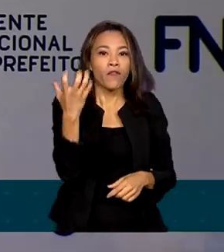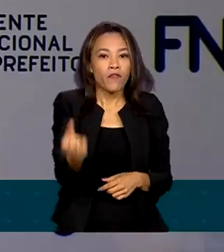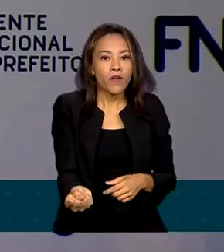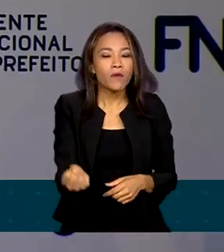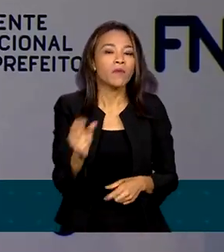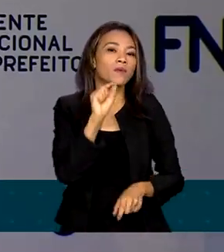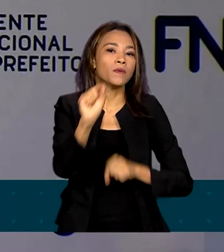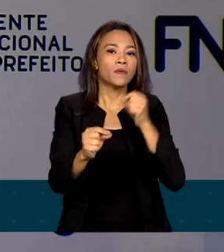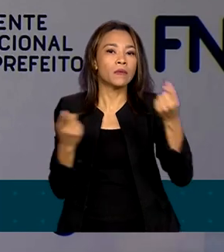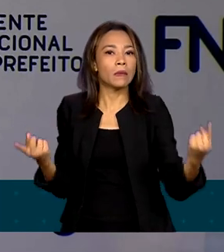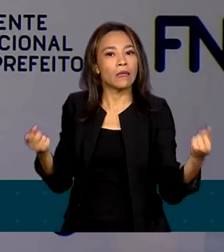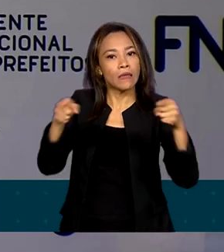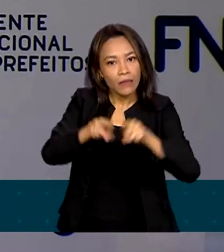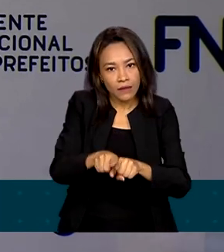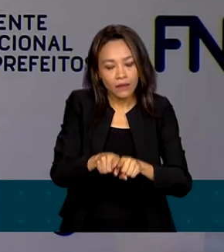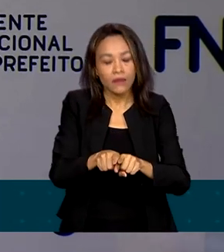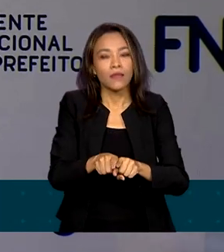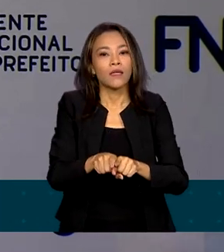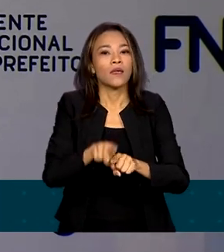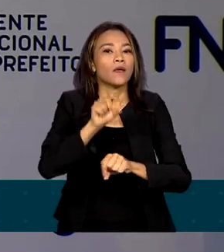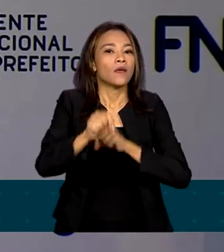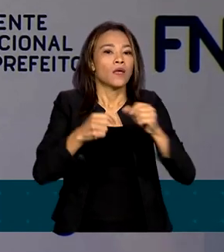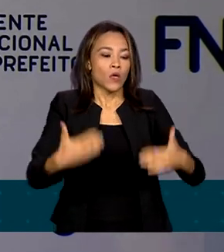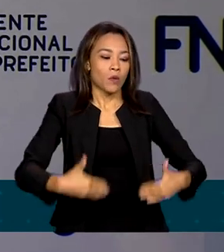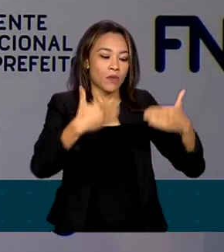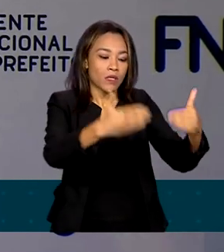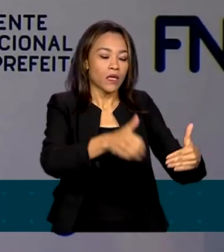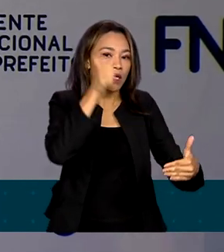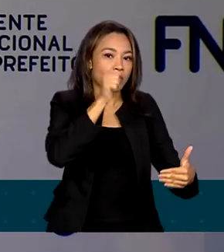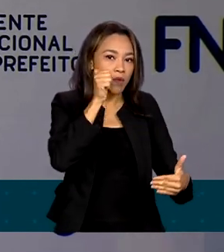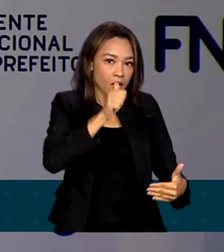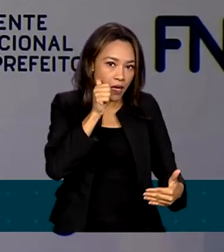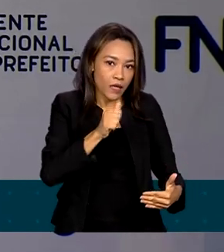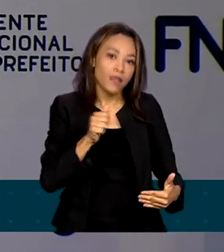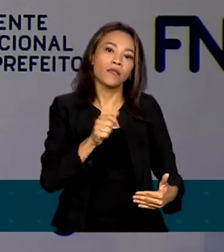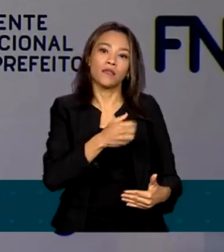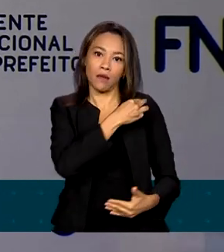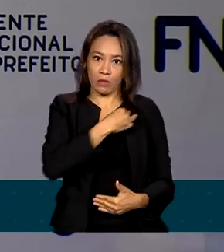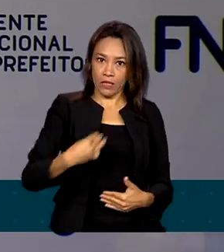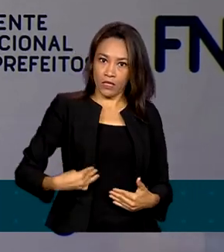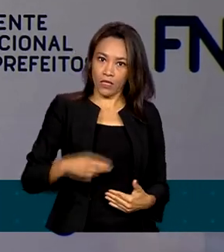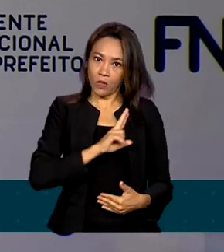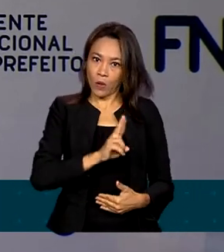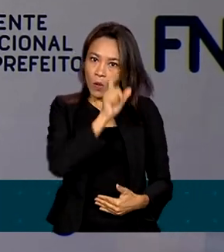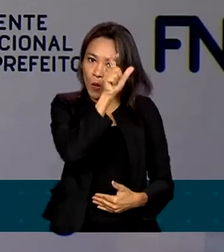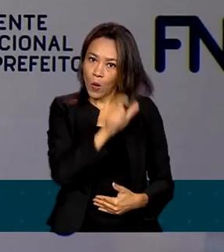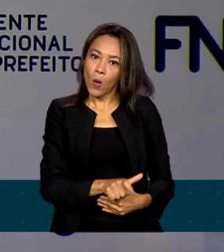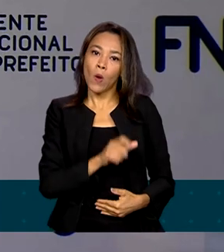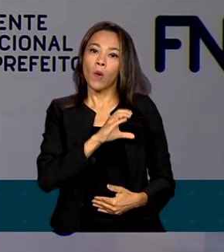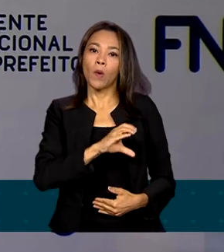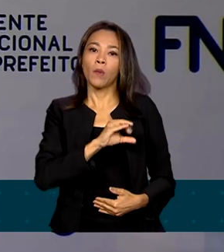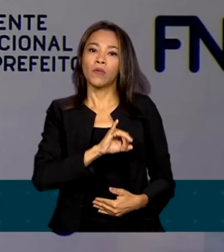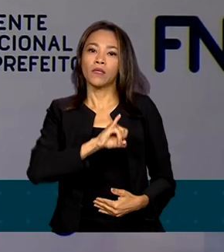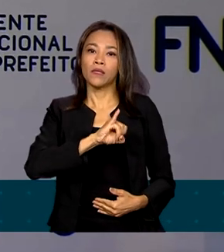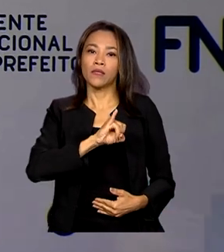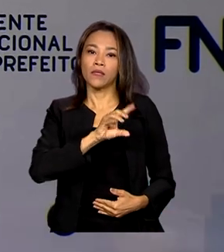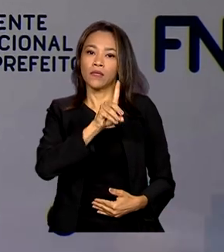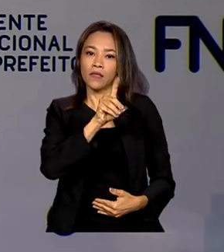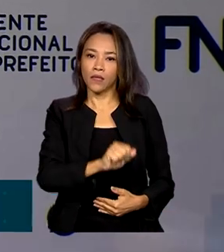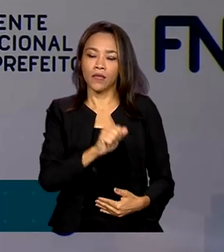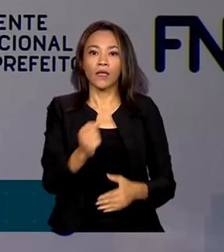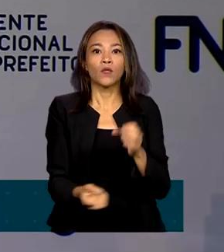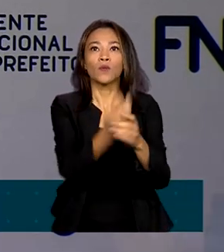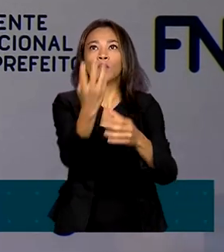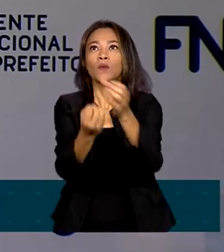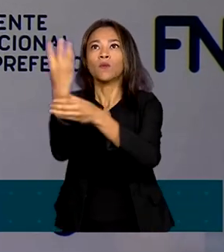com o Ministério das Mulheres, com a ministra Sida, lançar mais 40 casas da